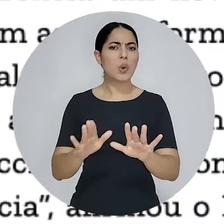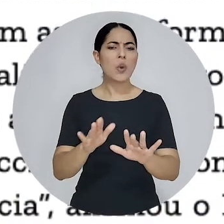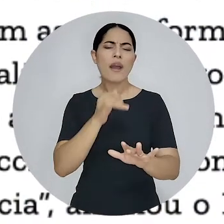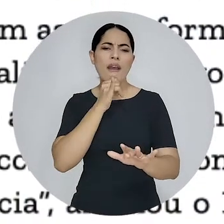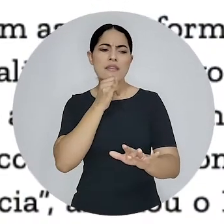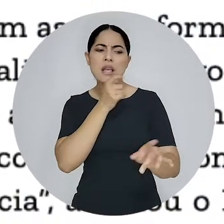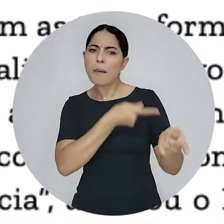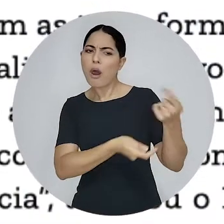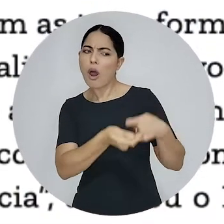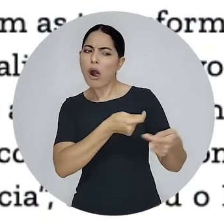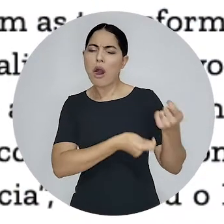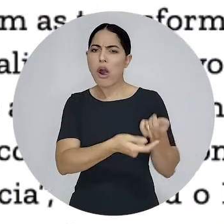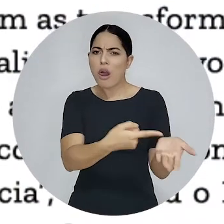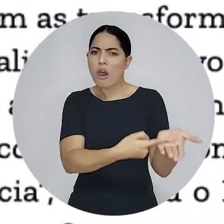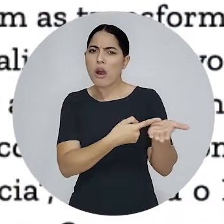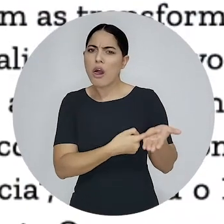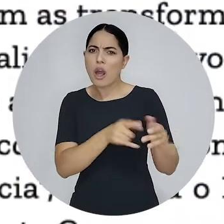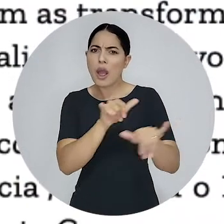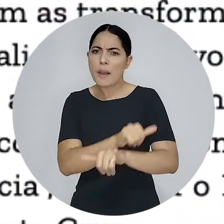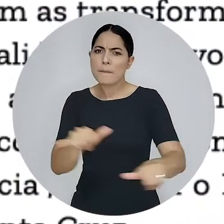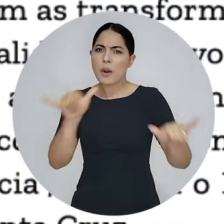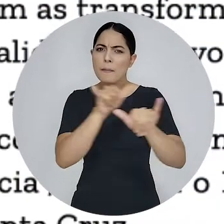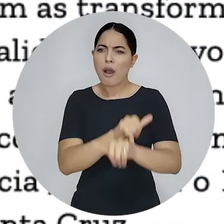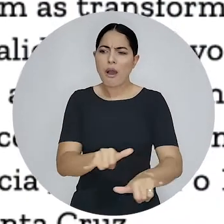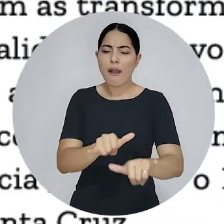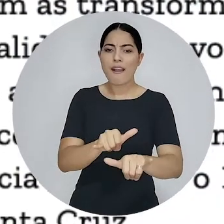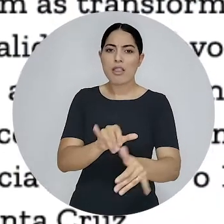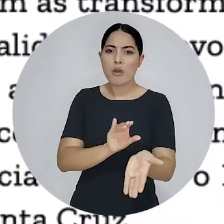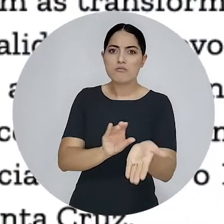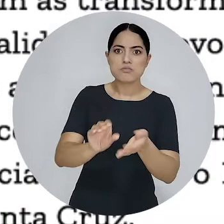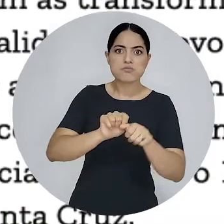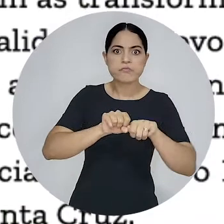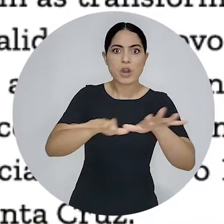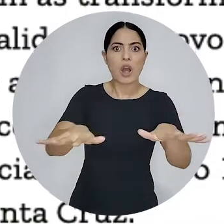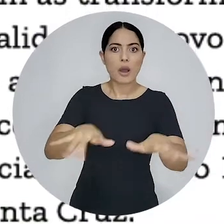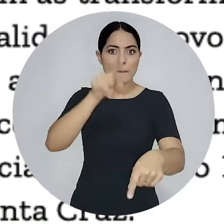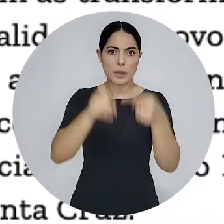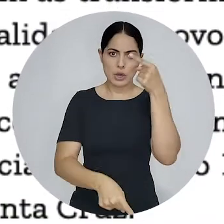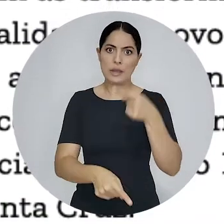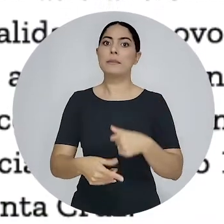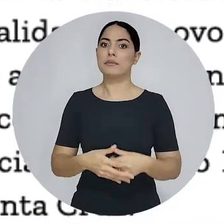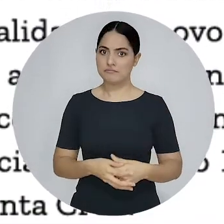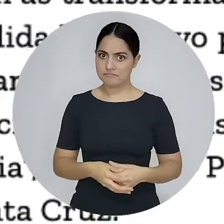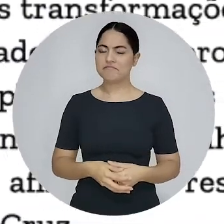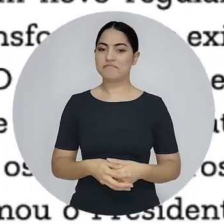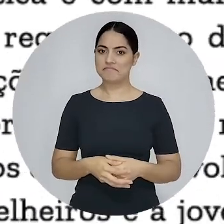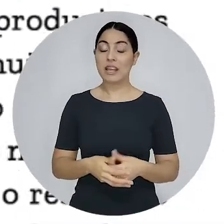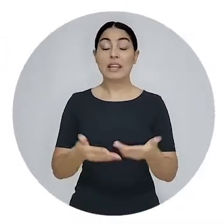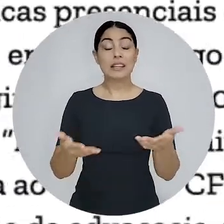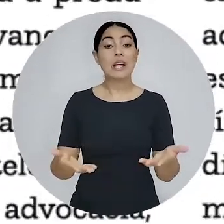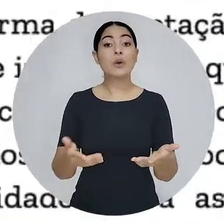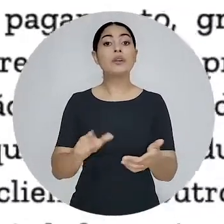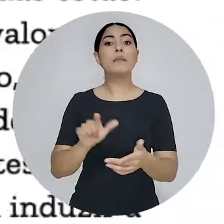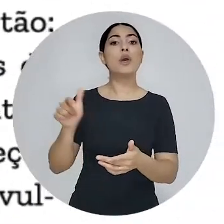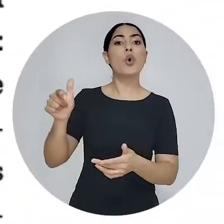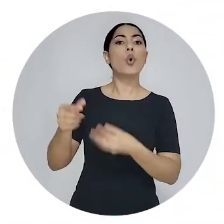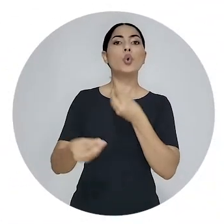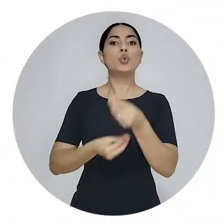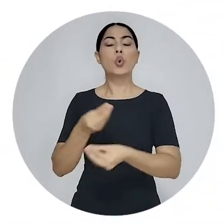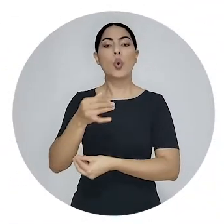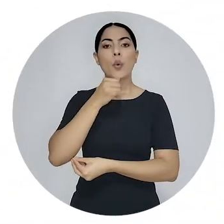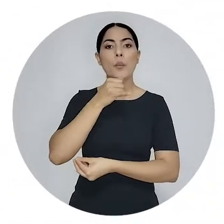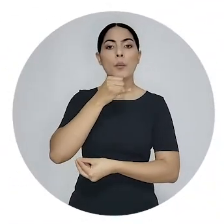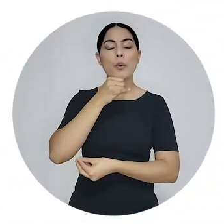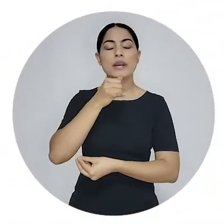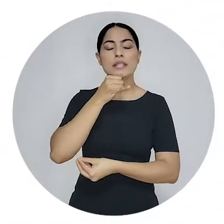e mantém a proibição de mercantilização e de propaganda para a captação de clientes. Em outro trecho,